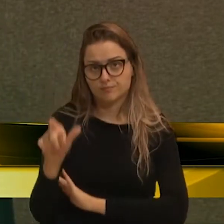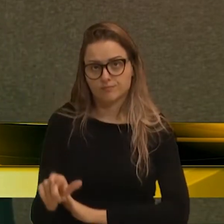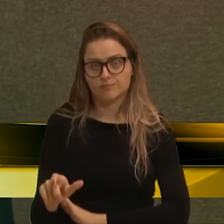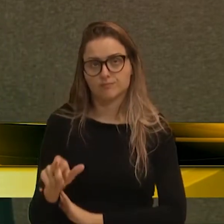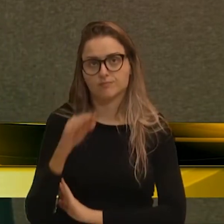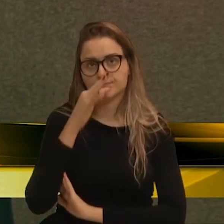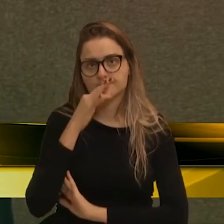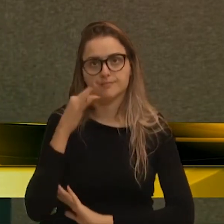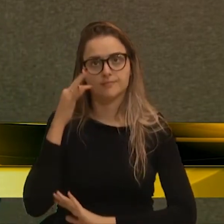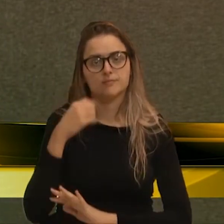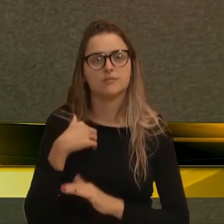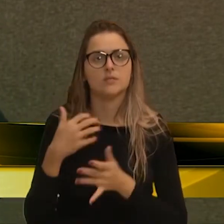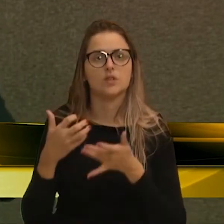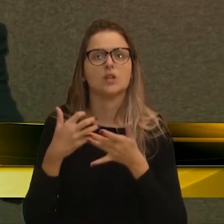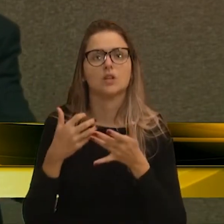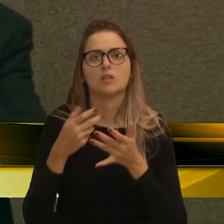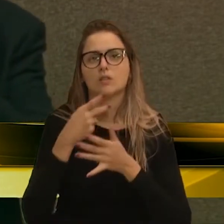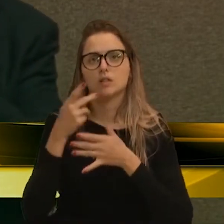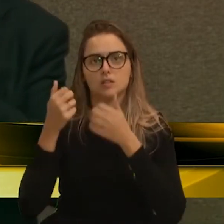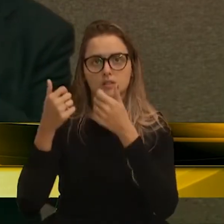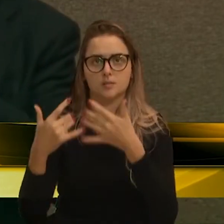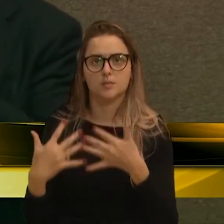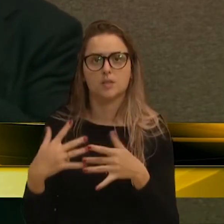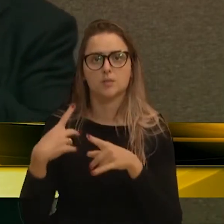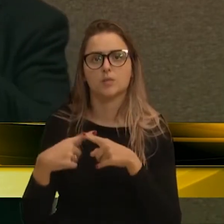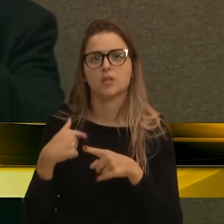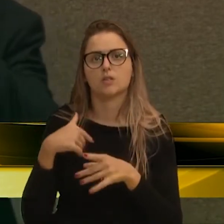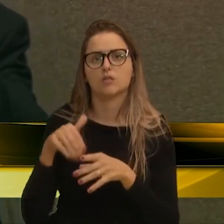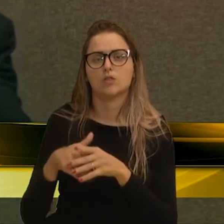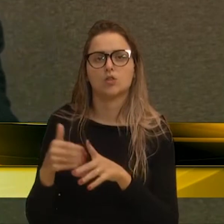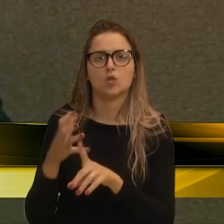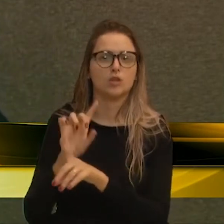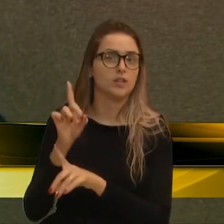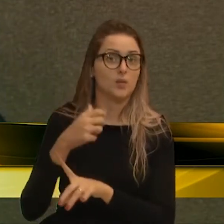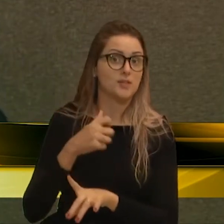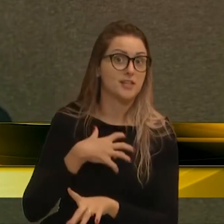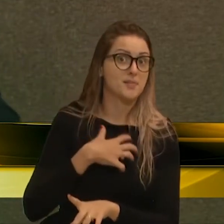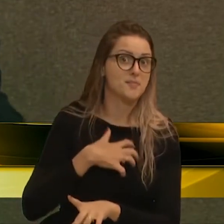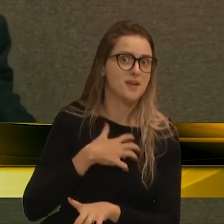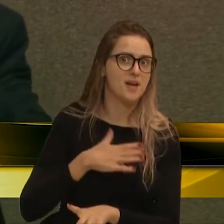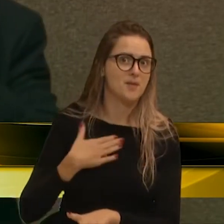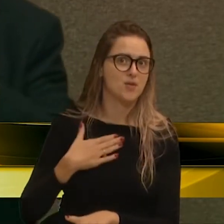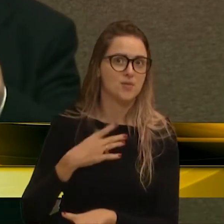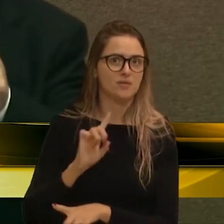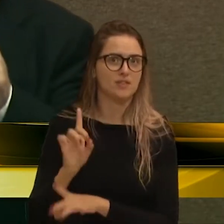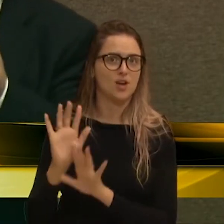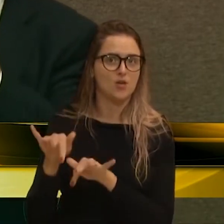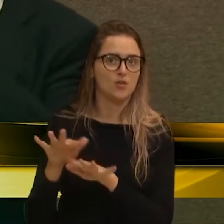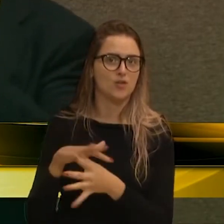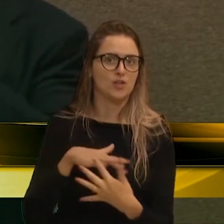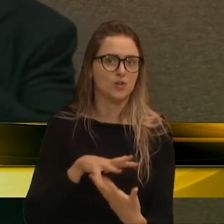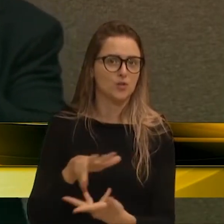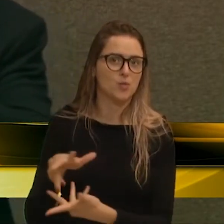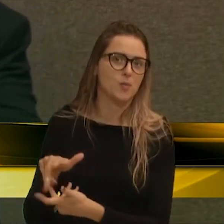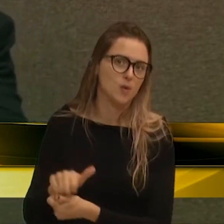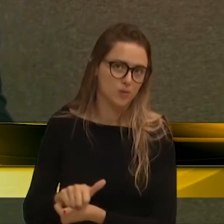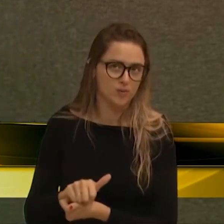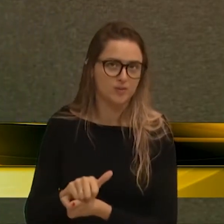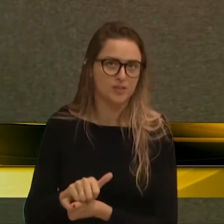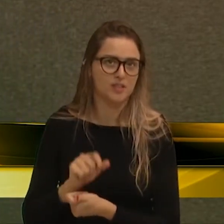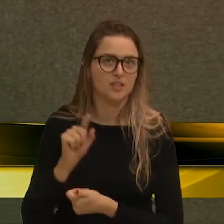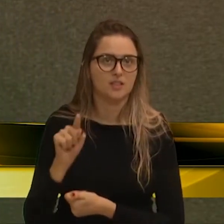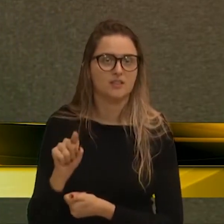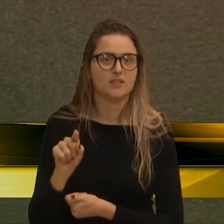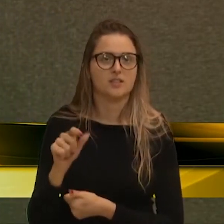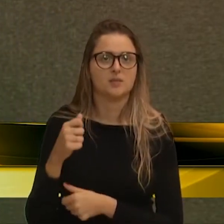eu quero dizer, estou justificando para a senhora por que eu votarei contra. A não precisa ficar brava comigo, não é o final do mundo. Isso a senhora até